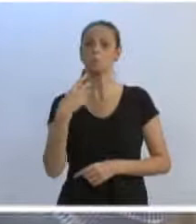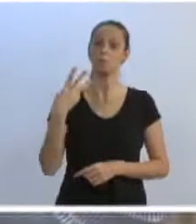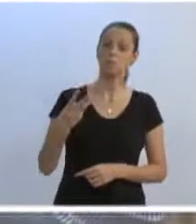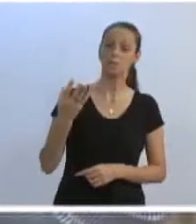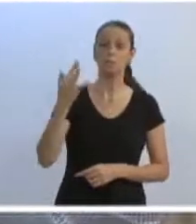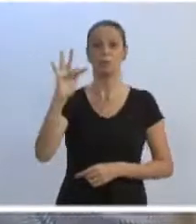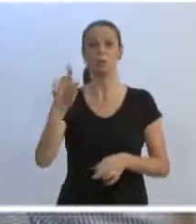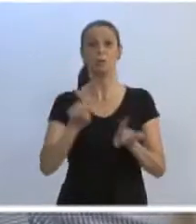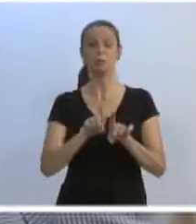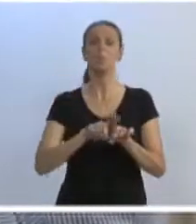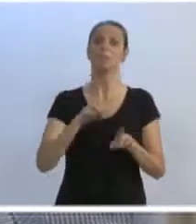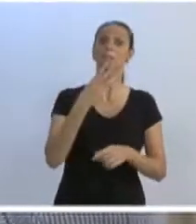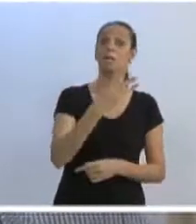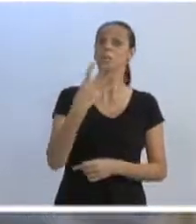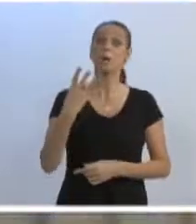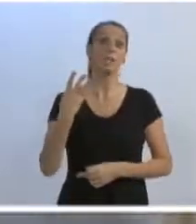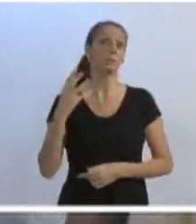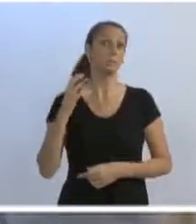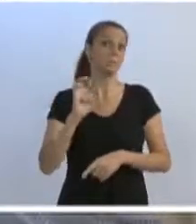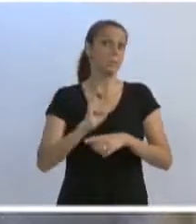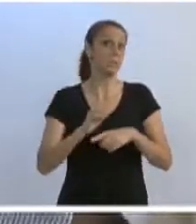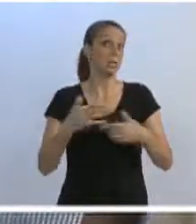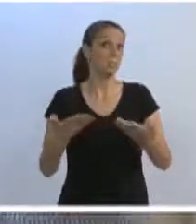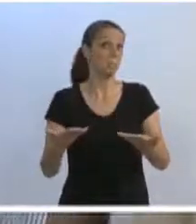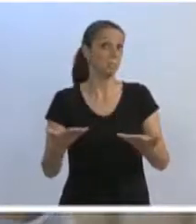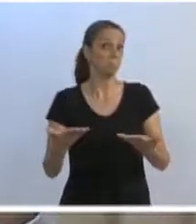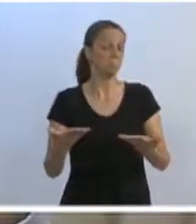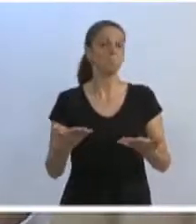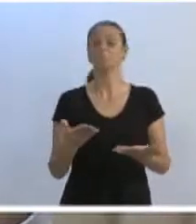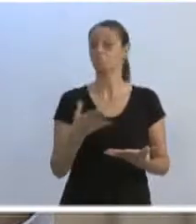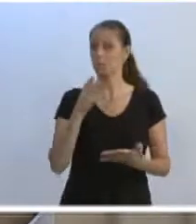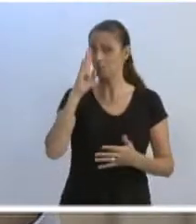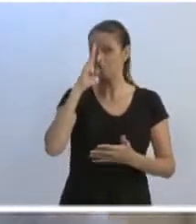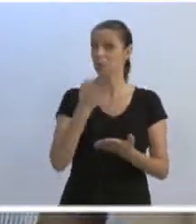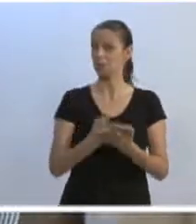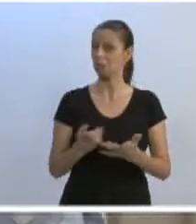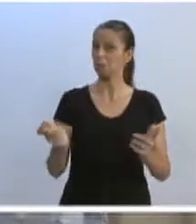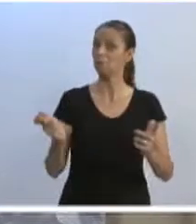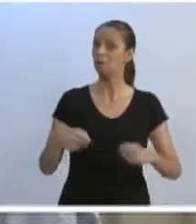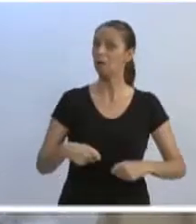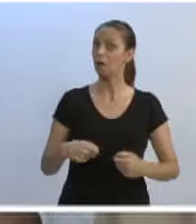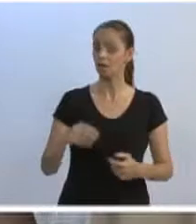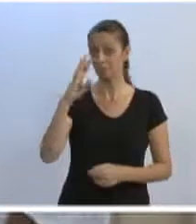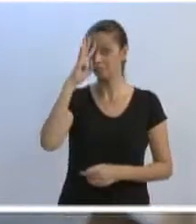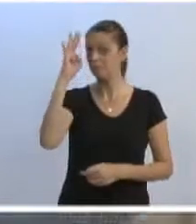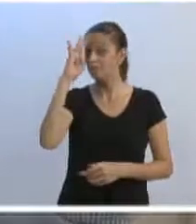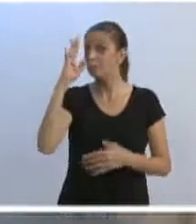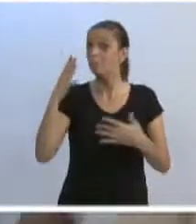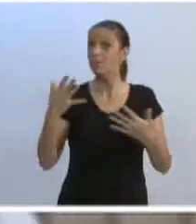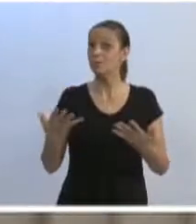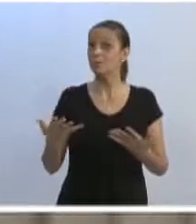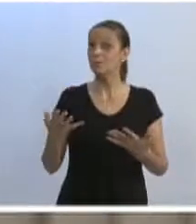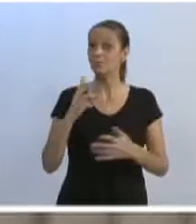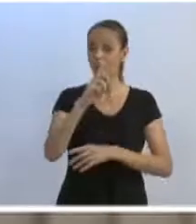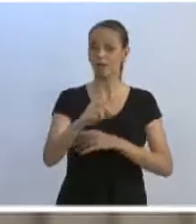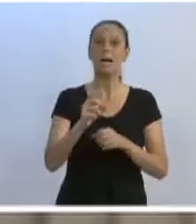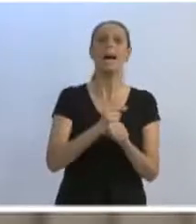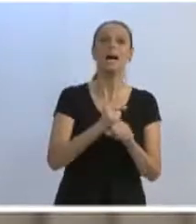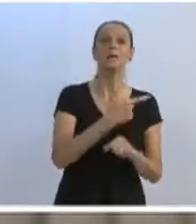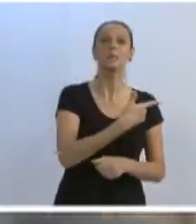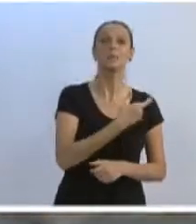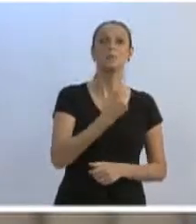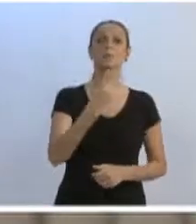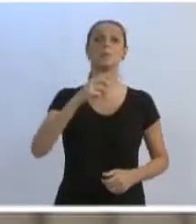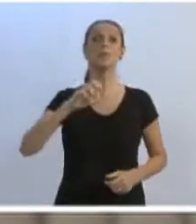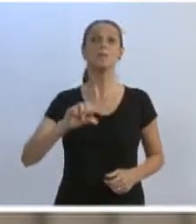estaduais. Imagine, condições de votos tem para isso. Imagine, em 2019, a nossa